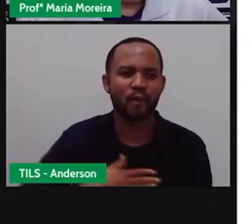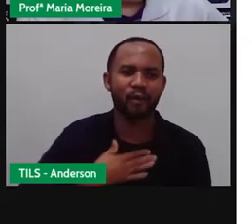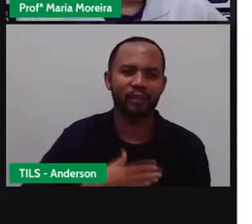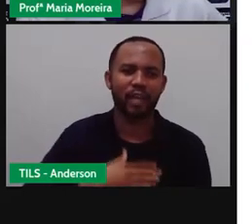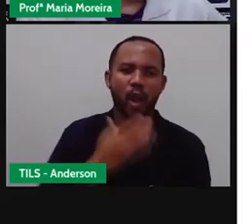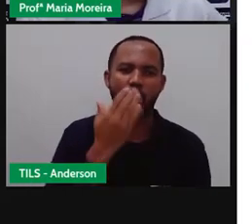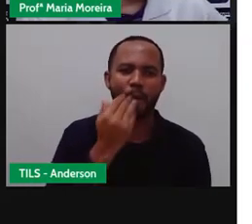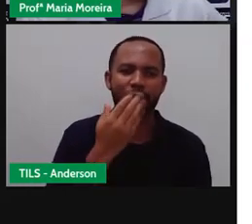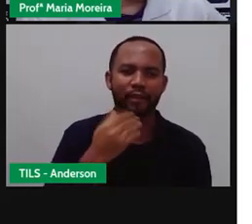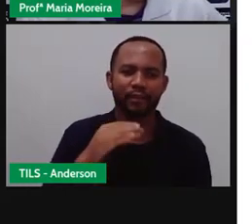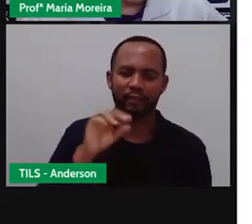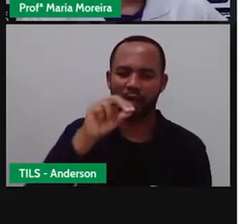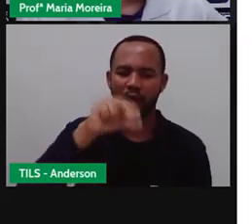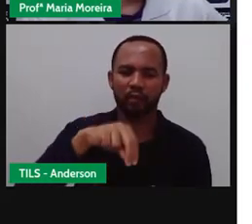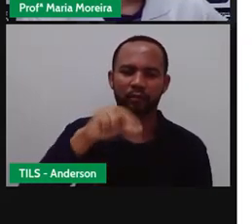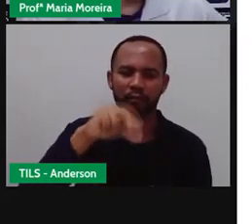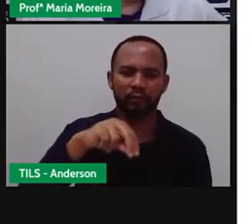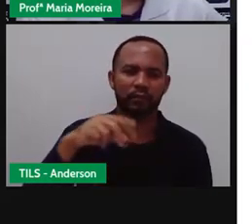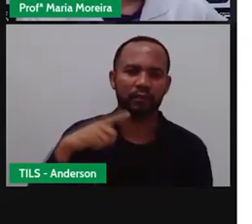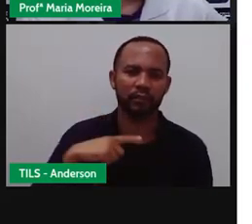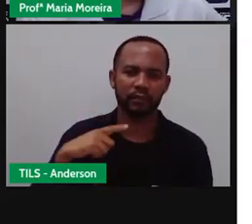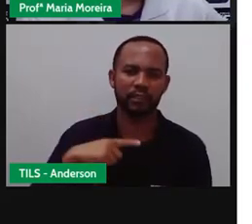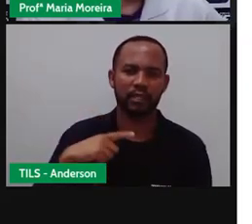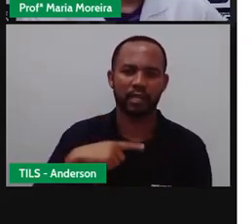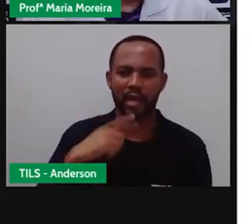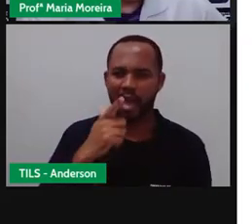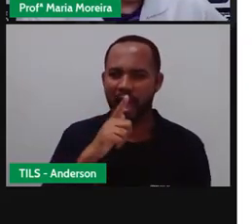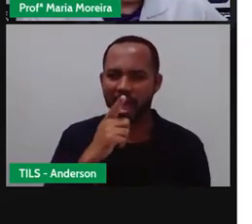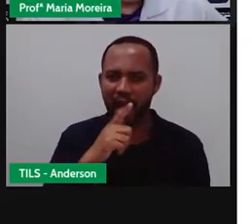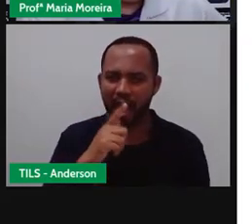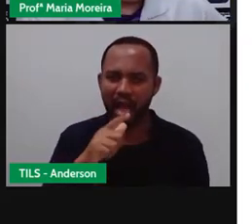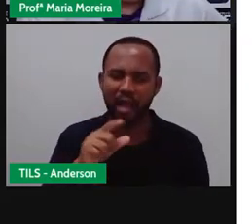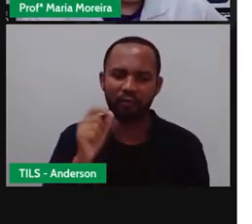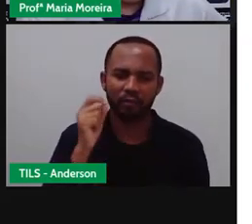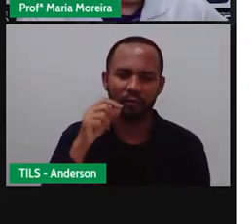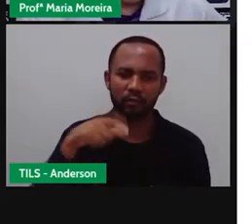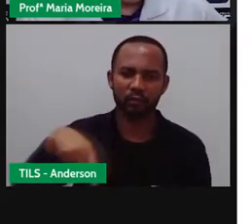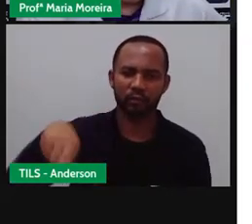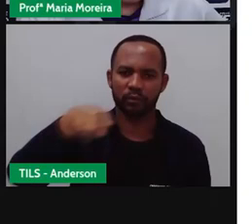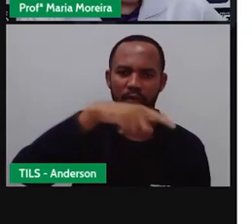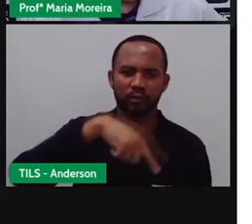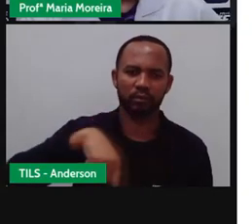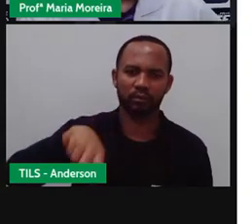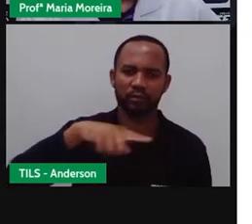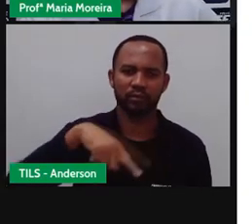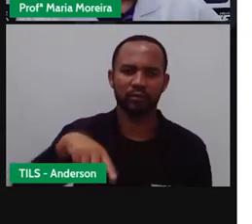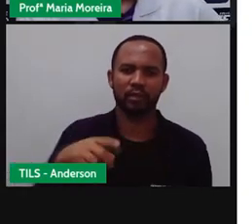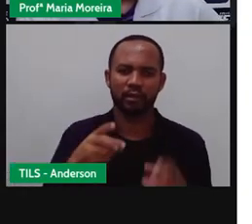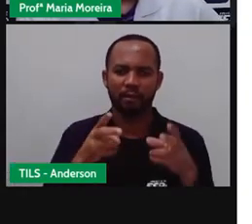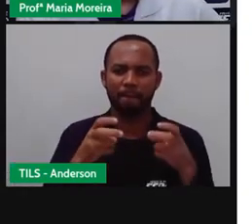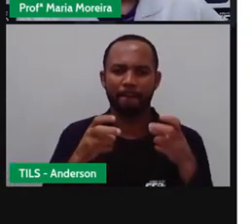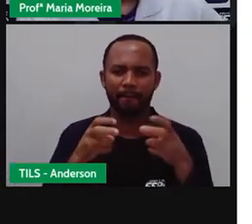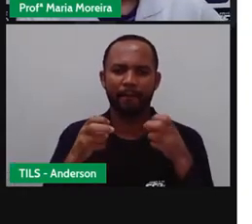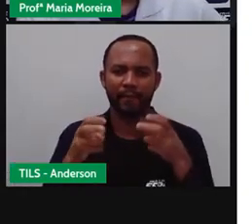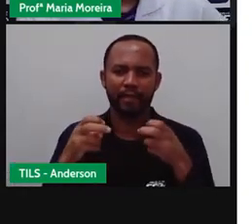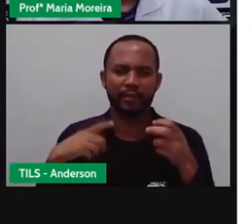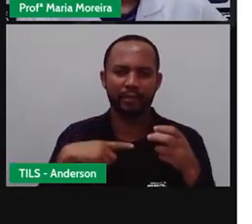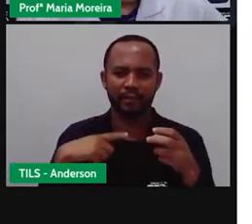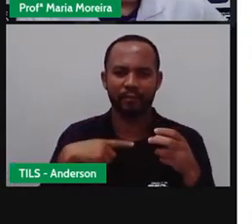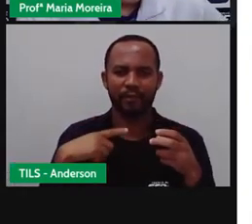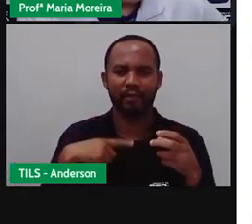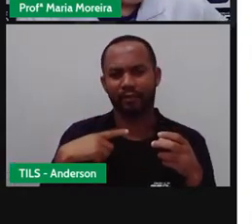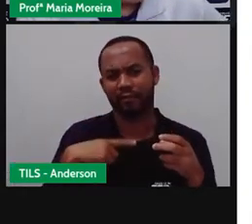E provavelmente Ela deve ter achado água Aqui em algum momento Nesse pedacinho de coco Aqui, ó Que você percebe Que tá até úmido Tá vendo?